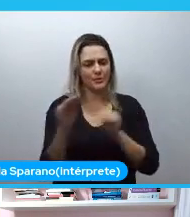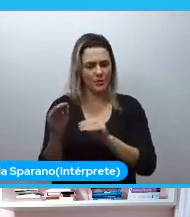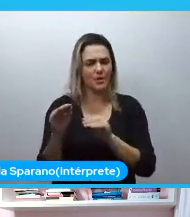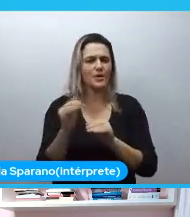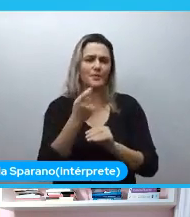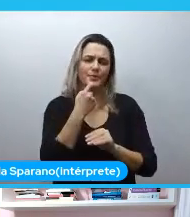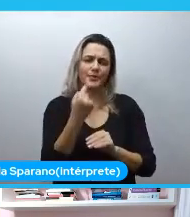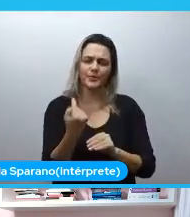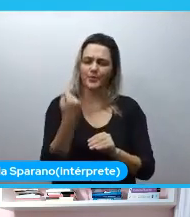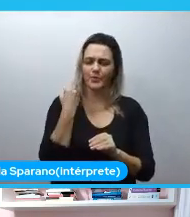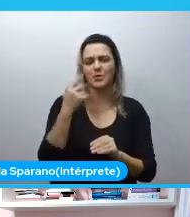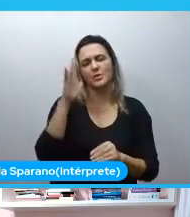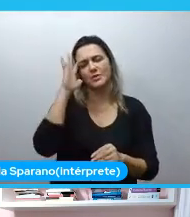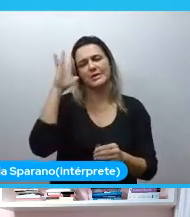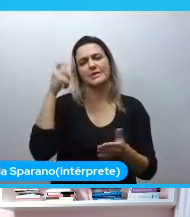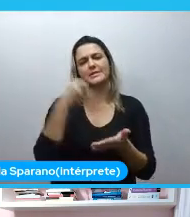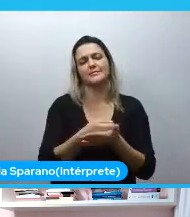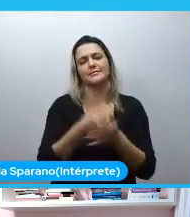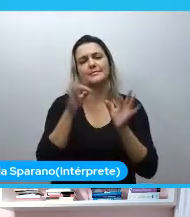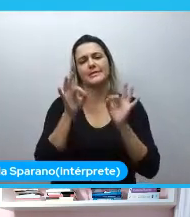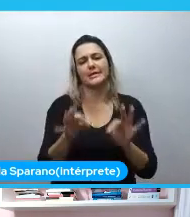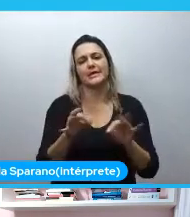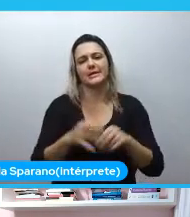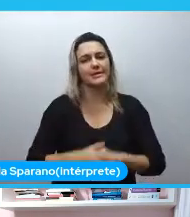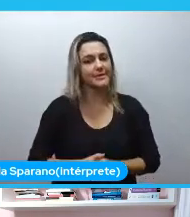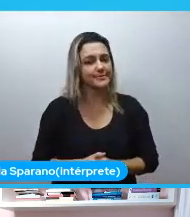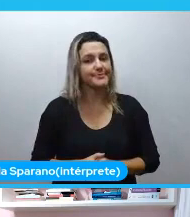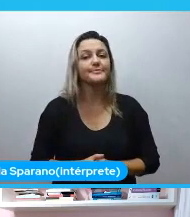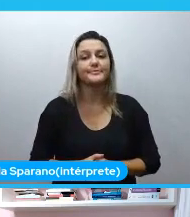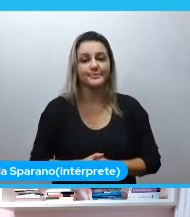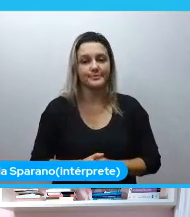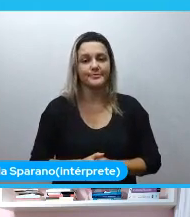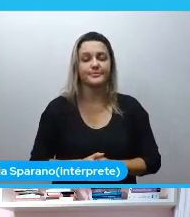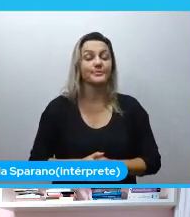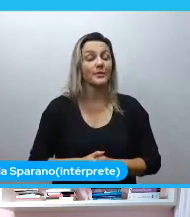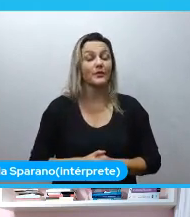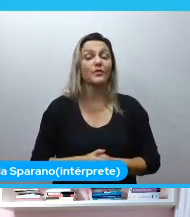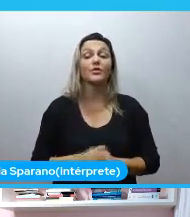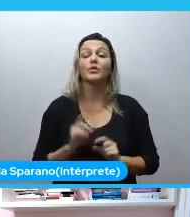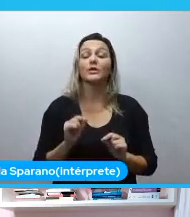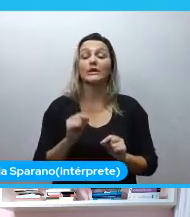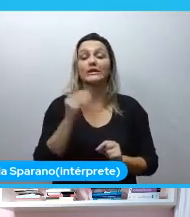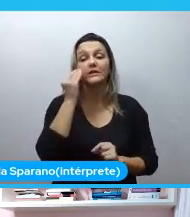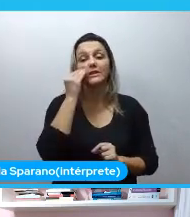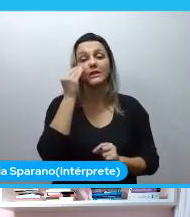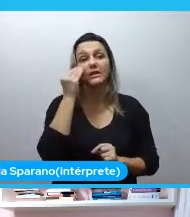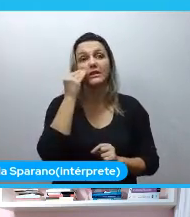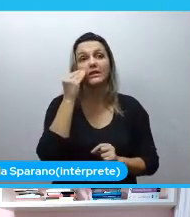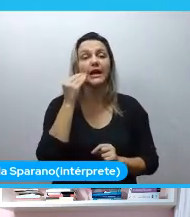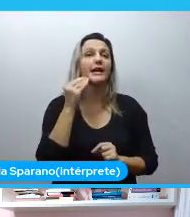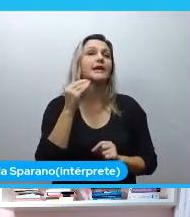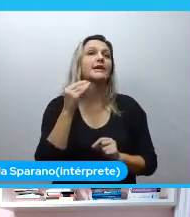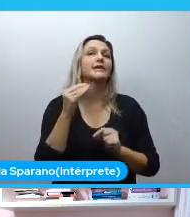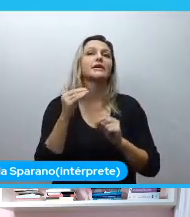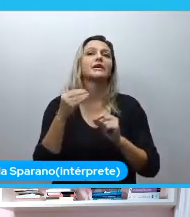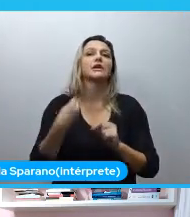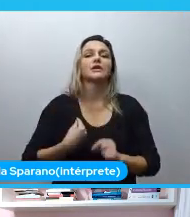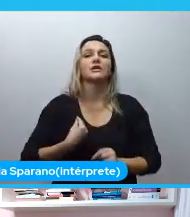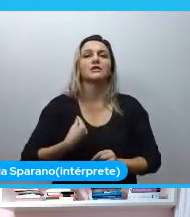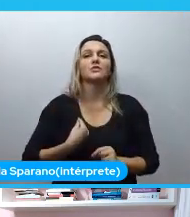super acertada que eu tomei. Foi muito baseada em tentar estar em um lugar que estivesse